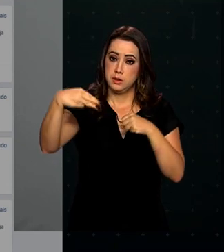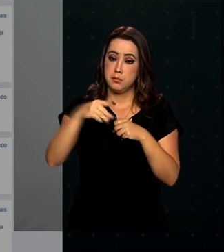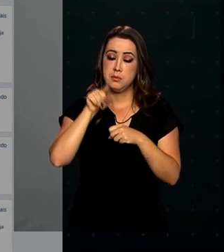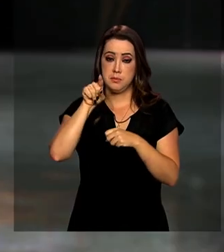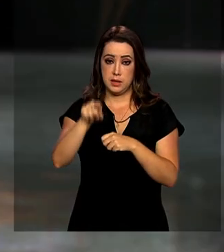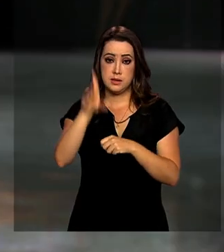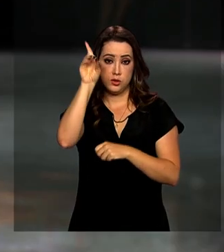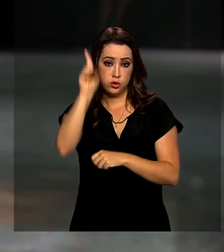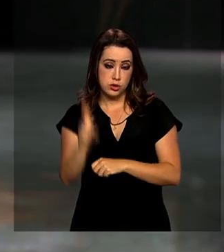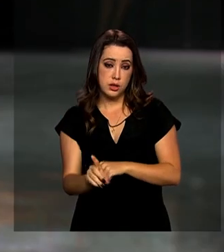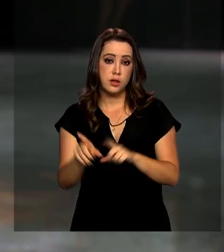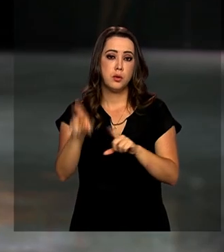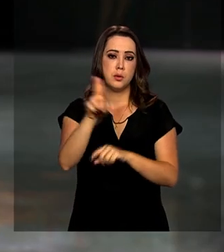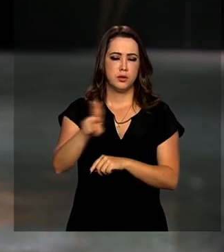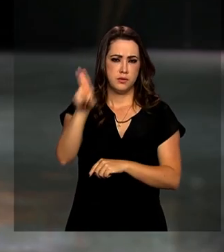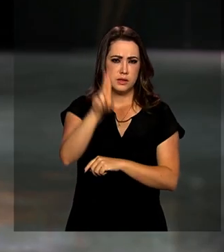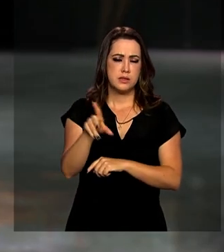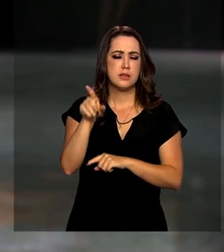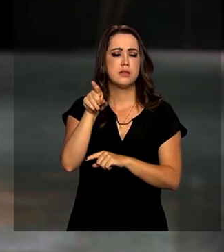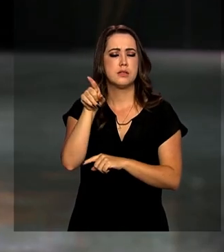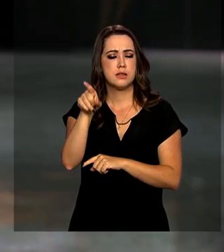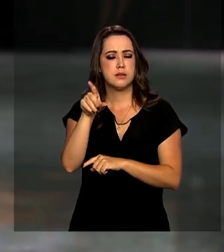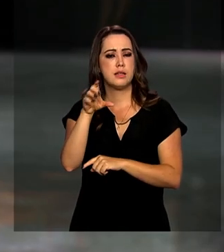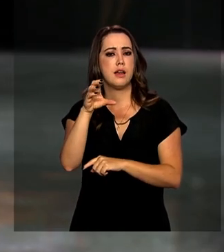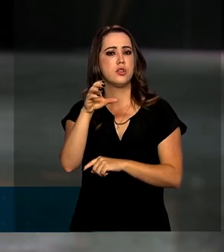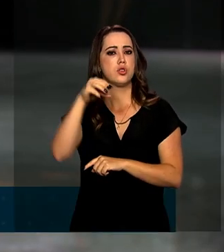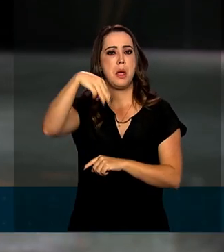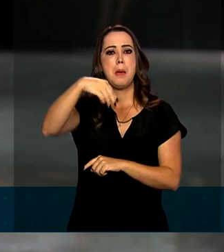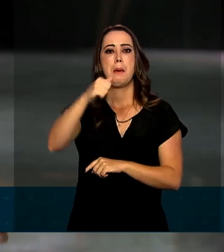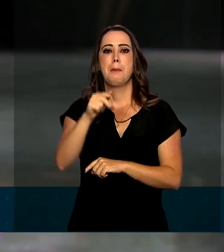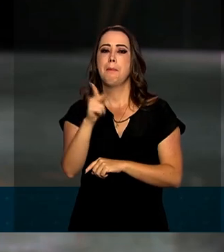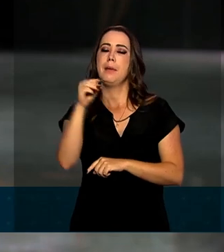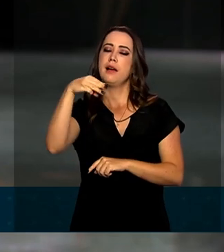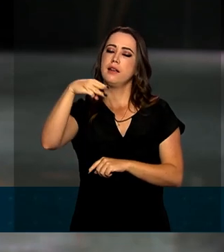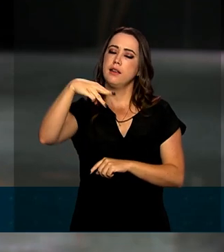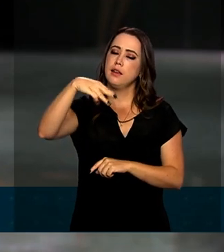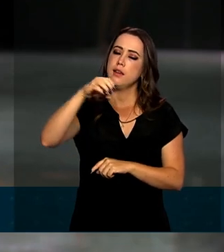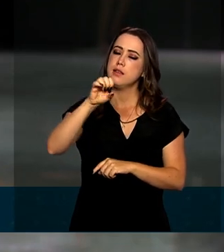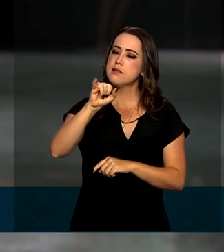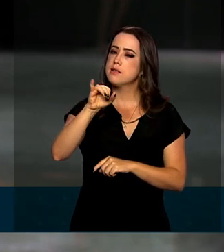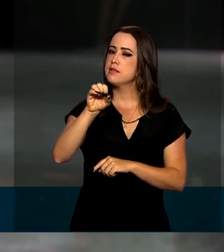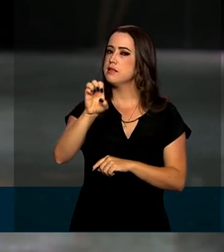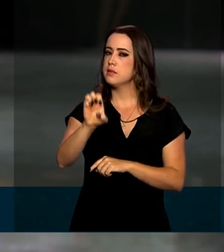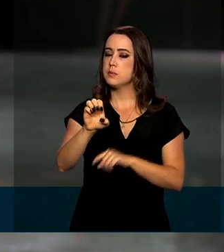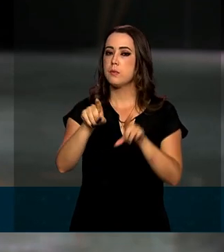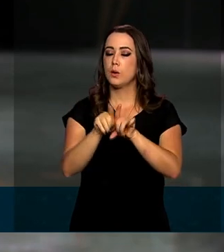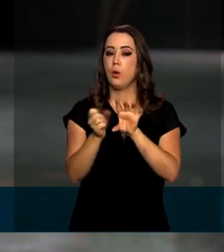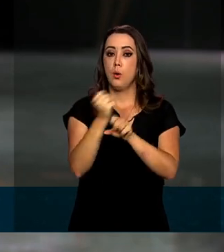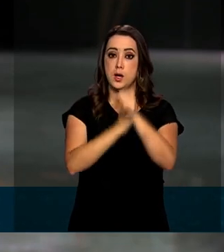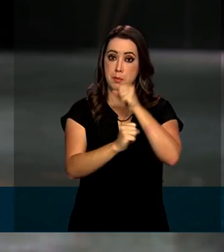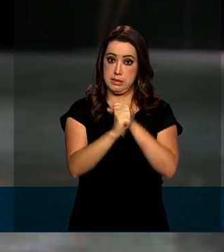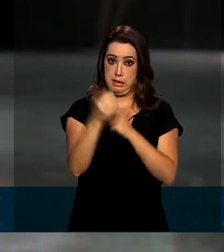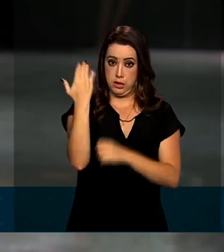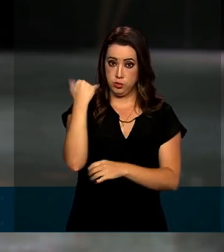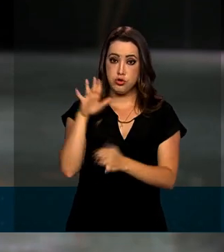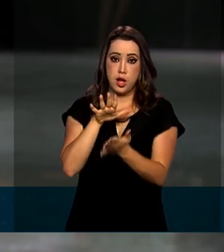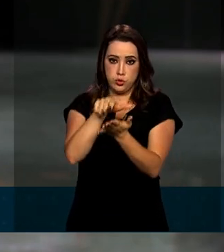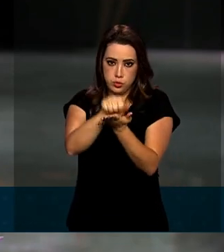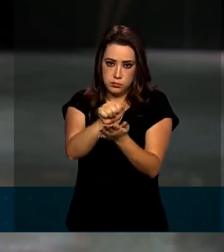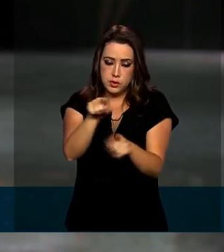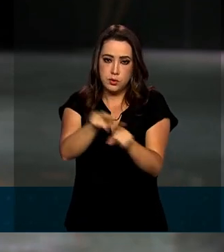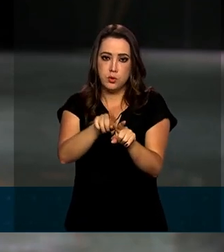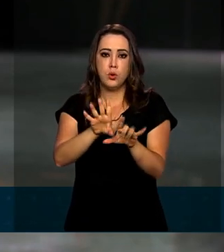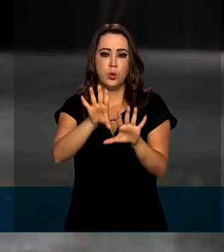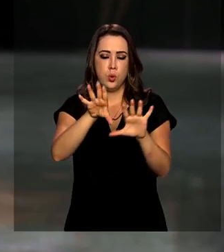Mackenzie e graduado também em Teologia. Desde maio do ano passado, ele ocupa um posto na Comissão de Ética da